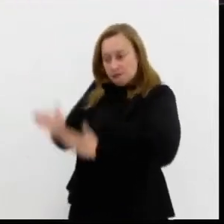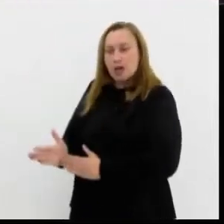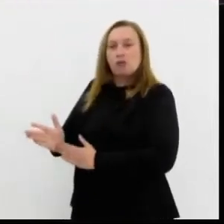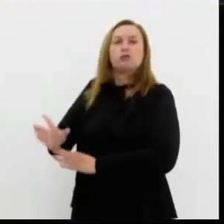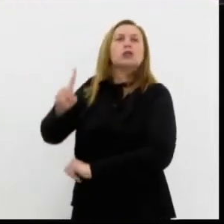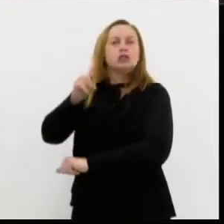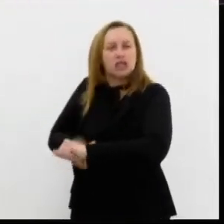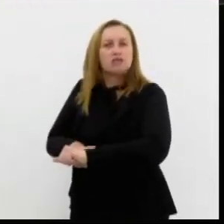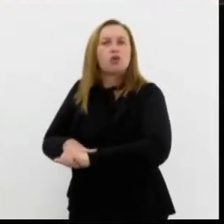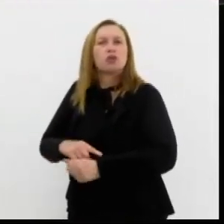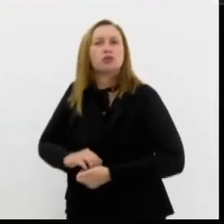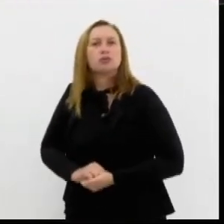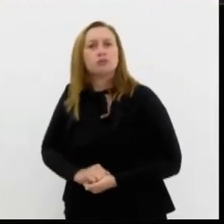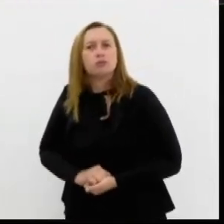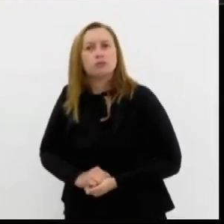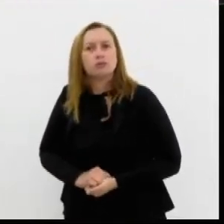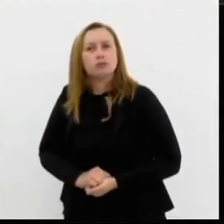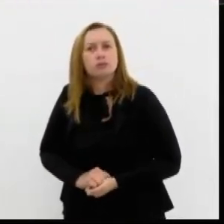momento.